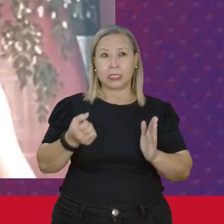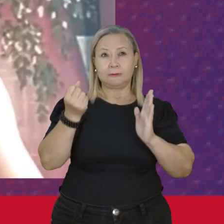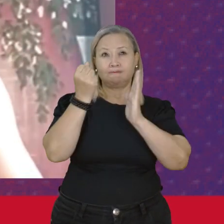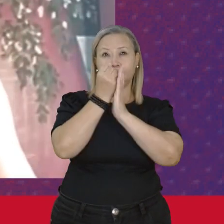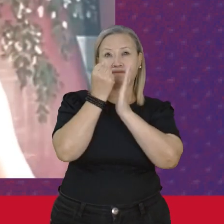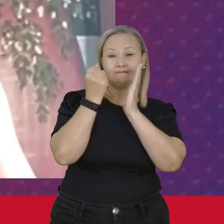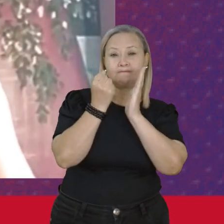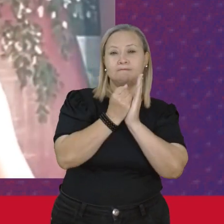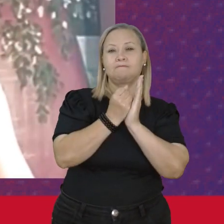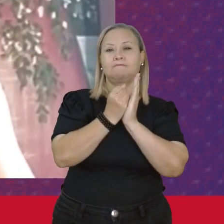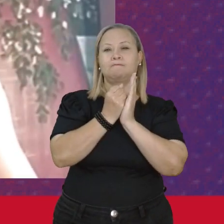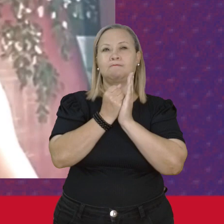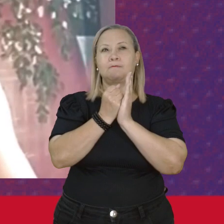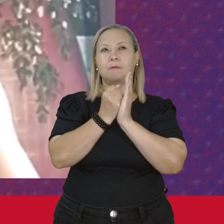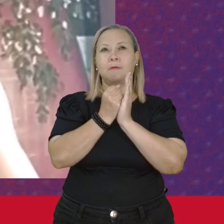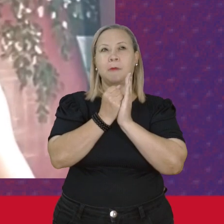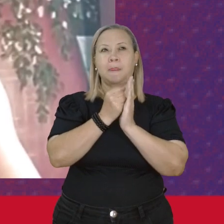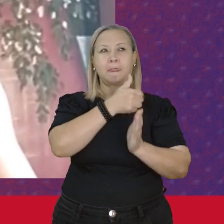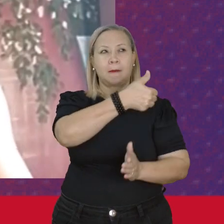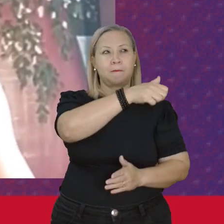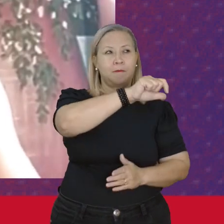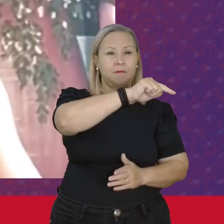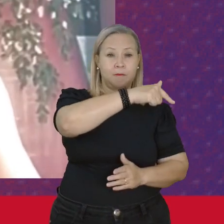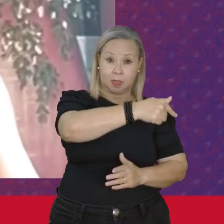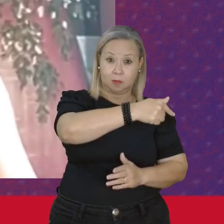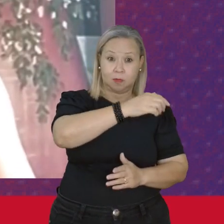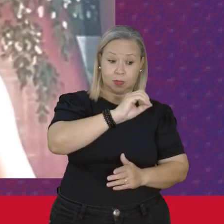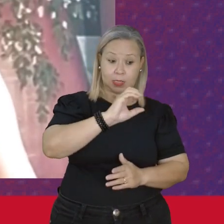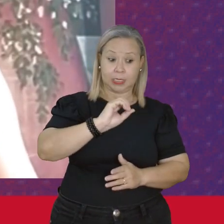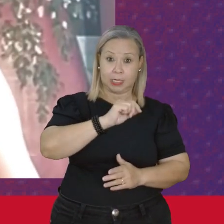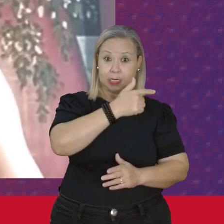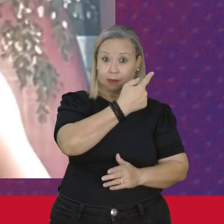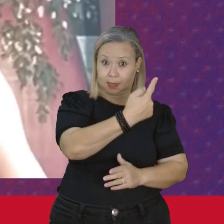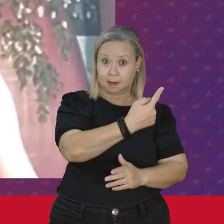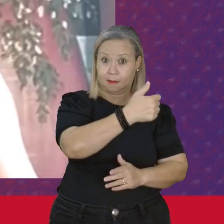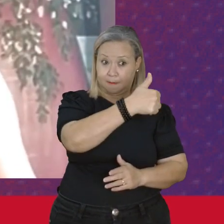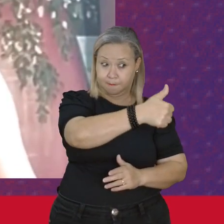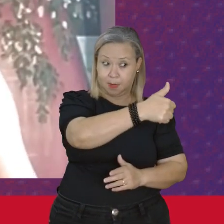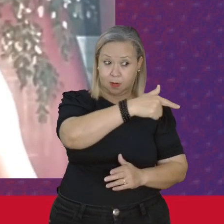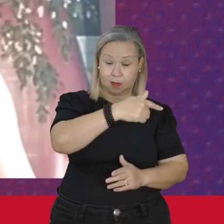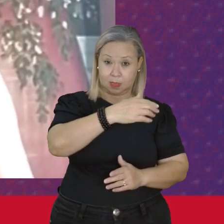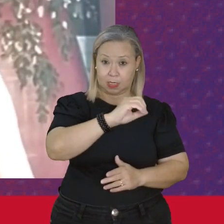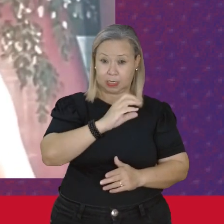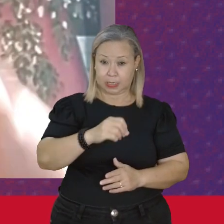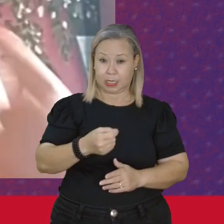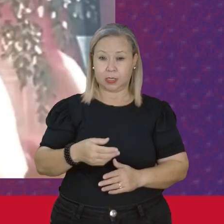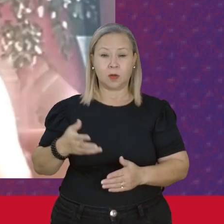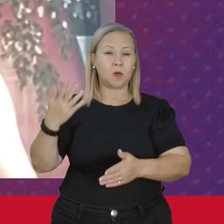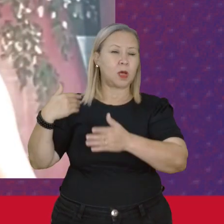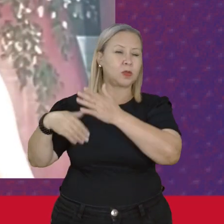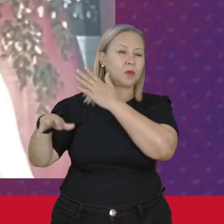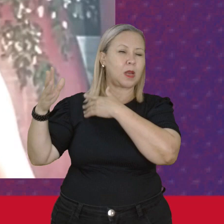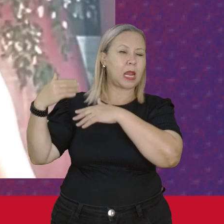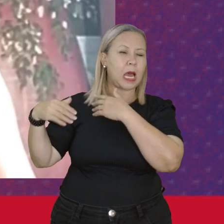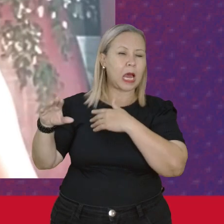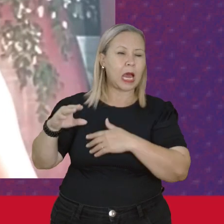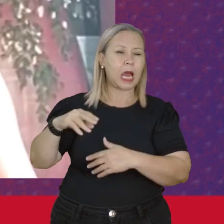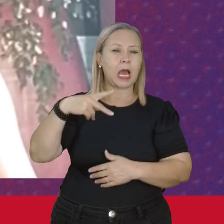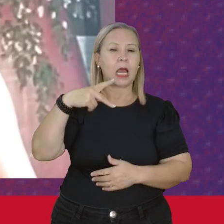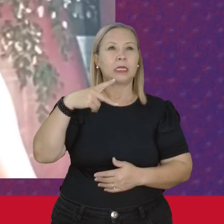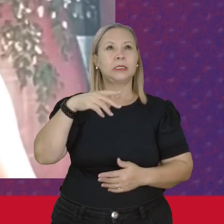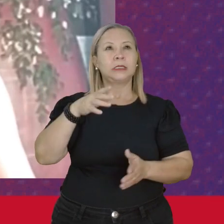De 1700 Quando o diretório De Pombal Estabeleceu A primeira política